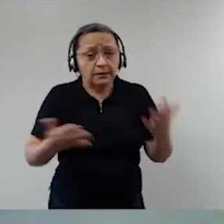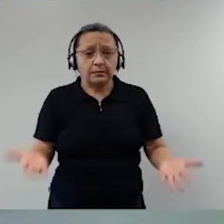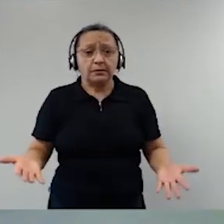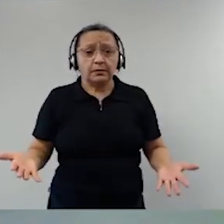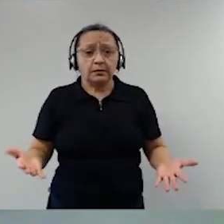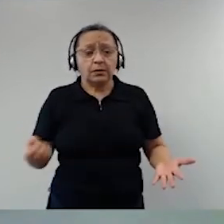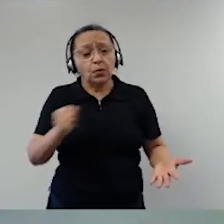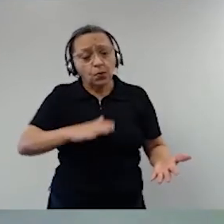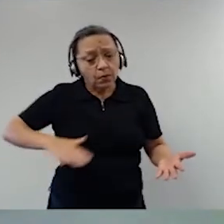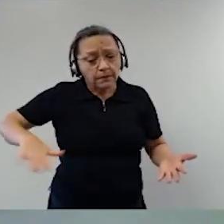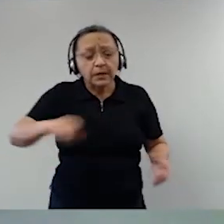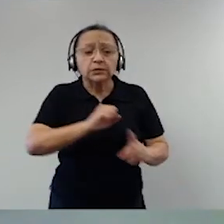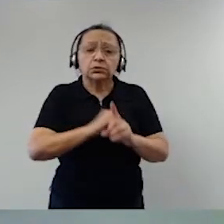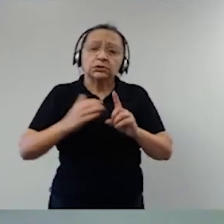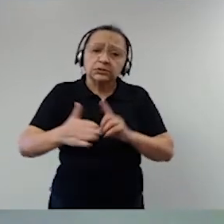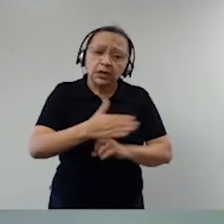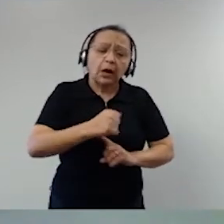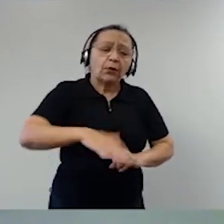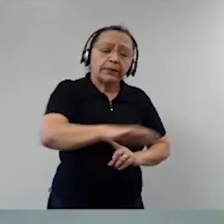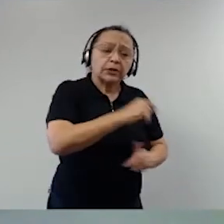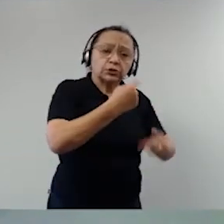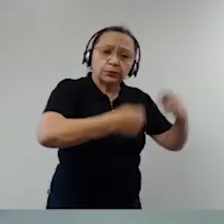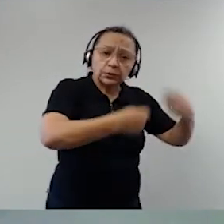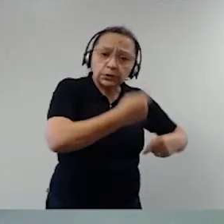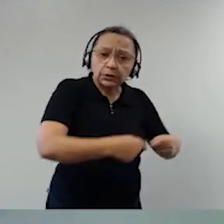o ambiente social, o ambiente político, não é?